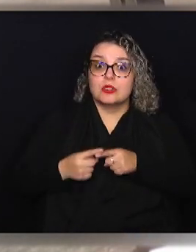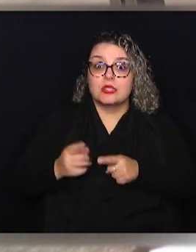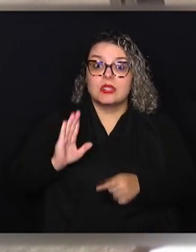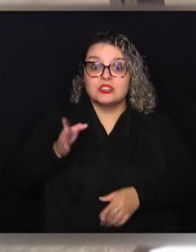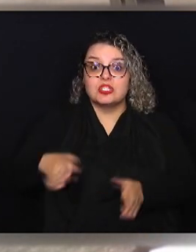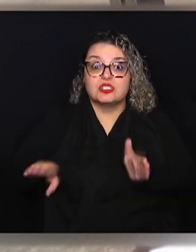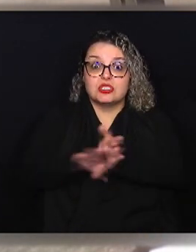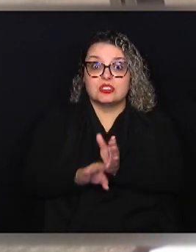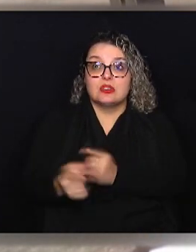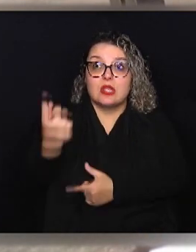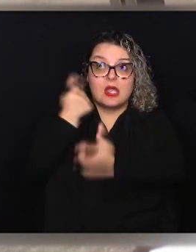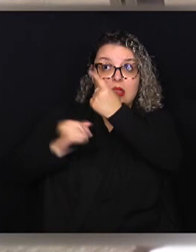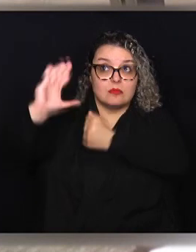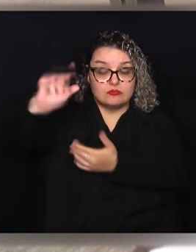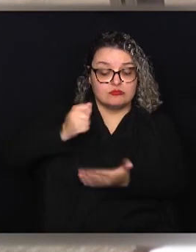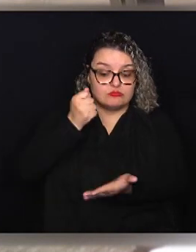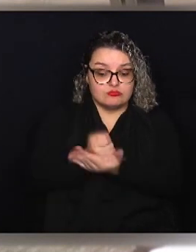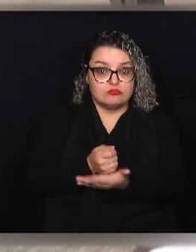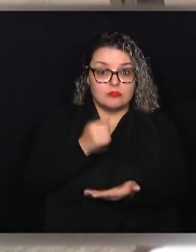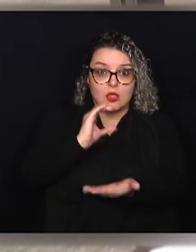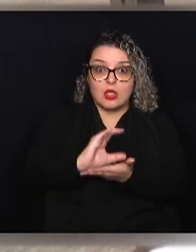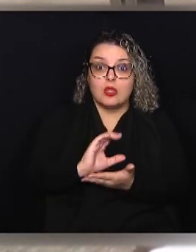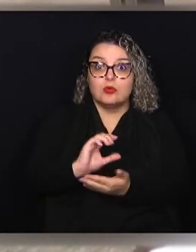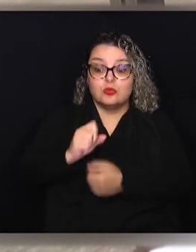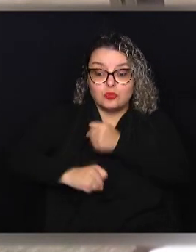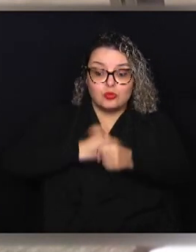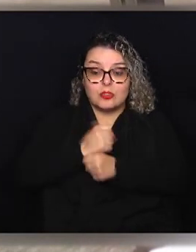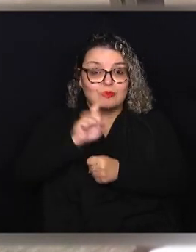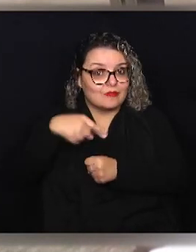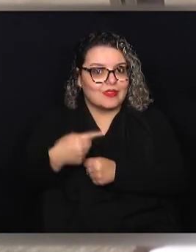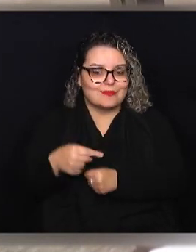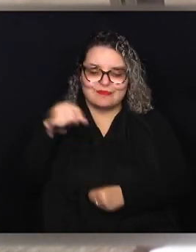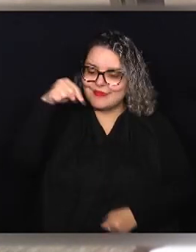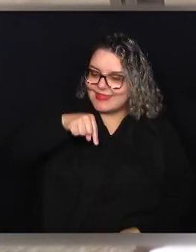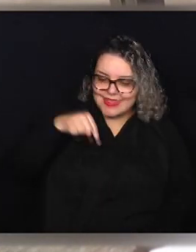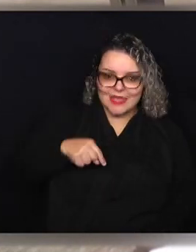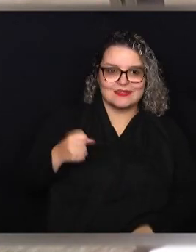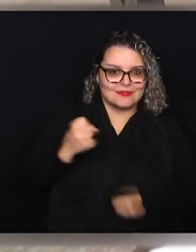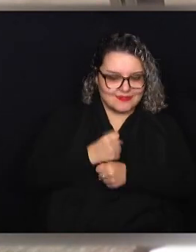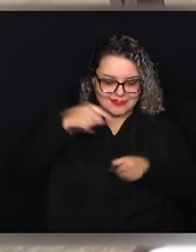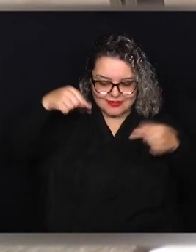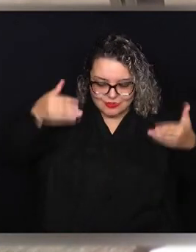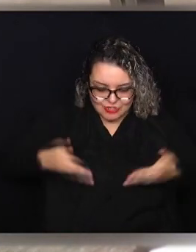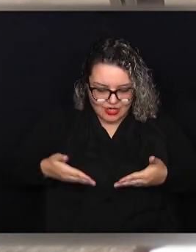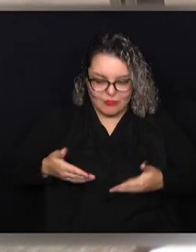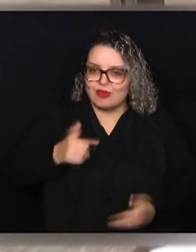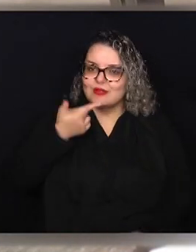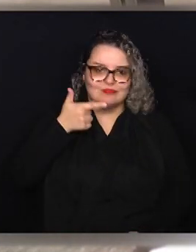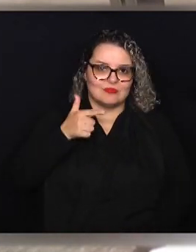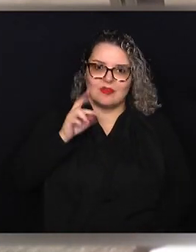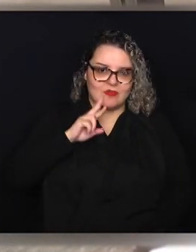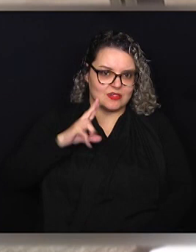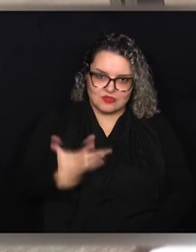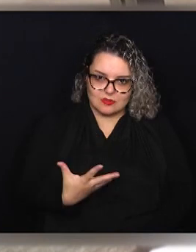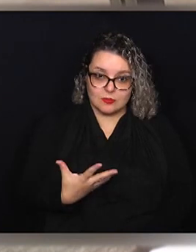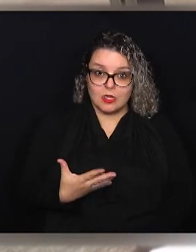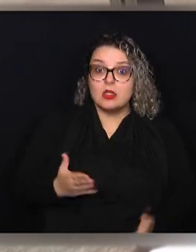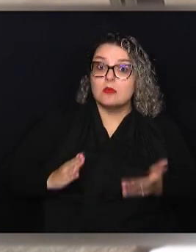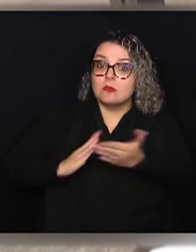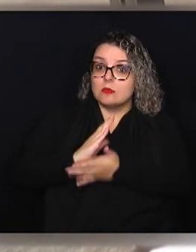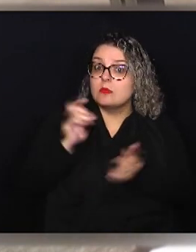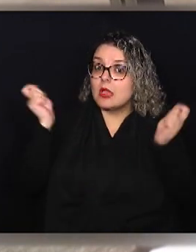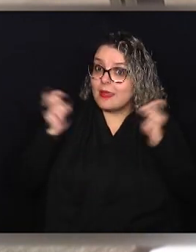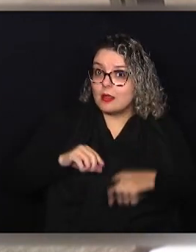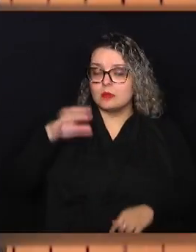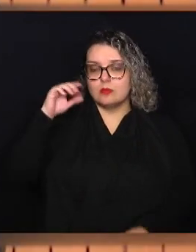emenda do ano que vem e nós não resolvemos essa aqui. Então, o projeto, ele é importante fazer essa audiência pública para que seja aprovado o mais rápido possível